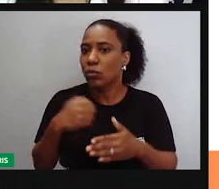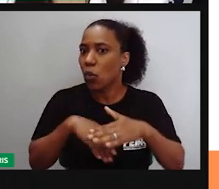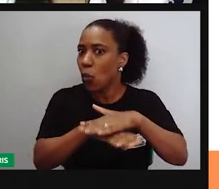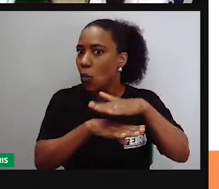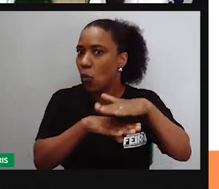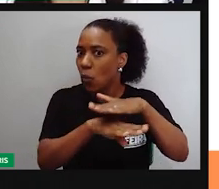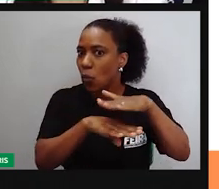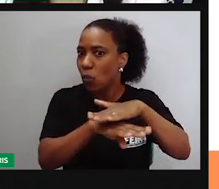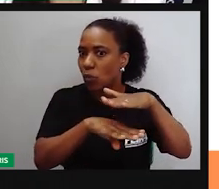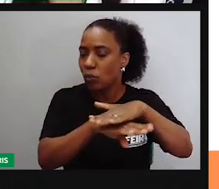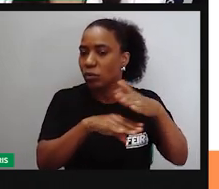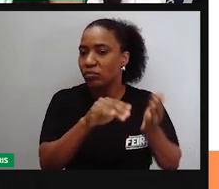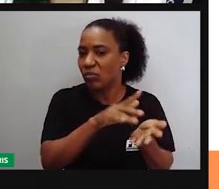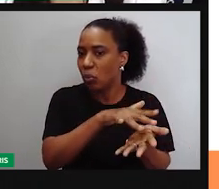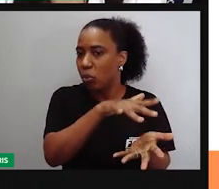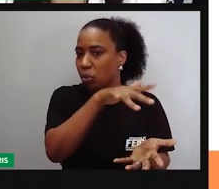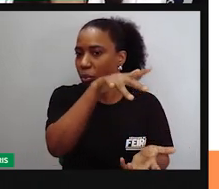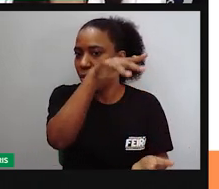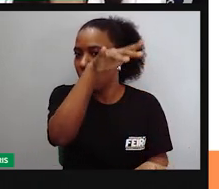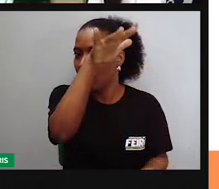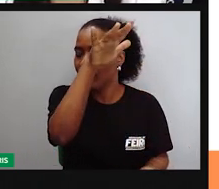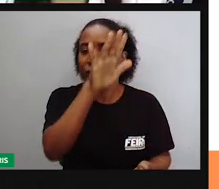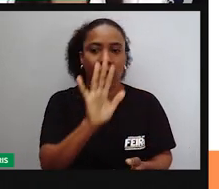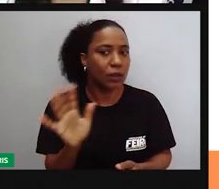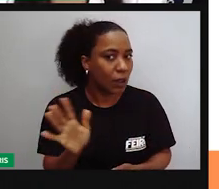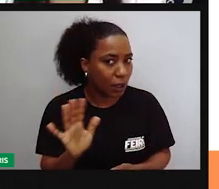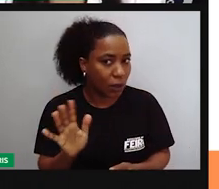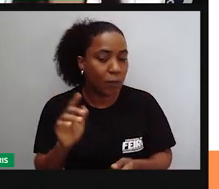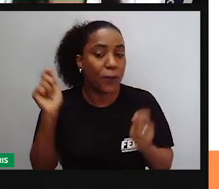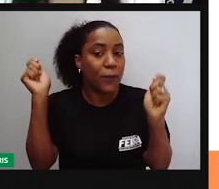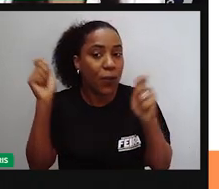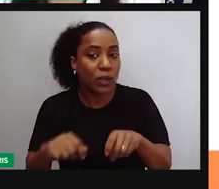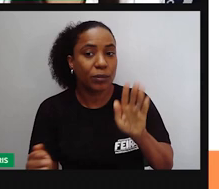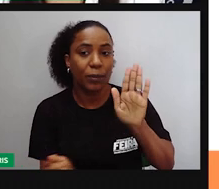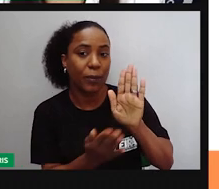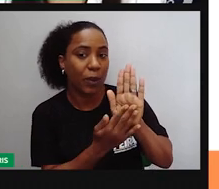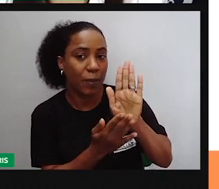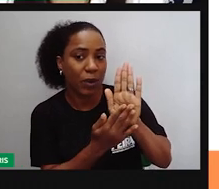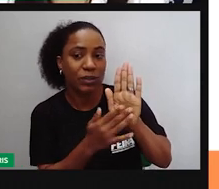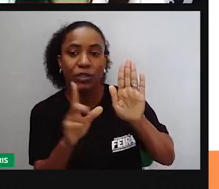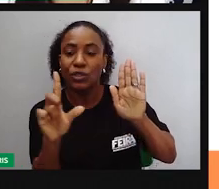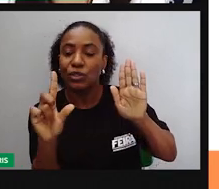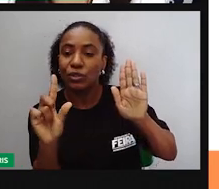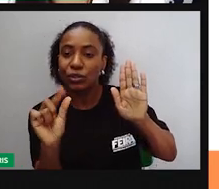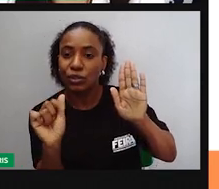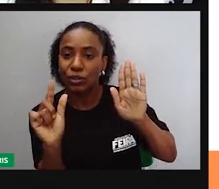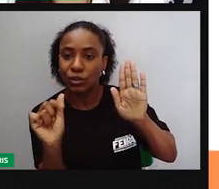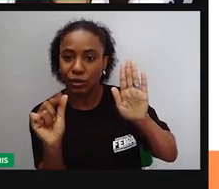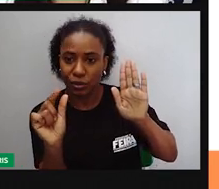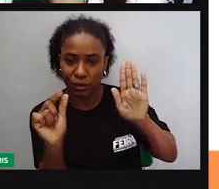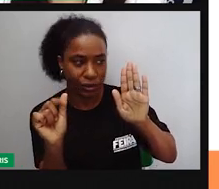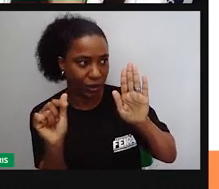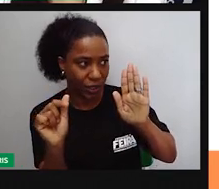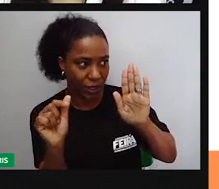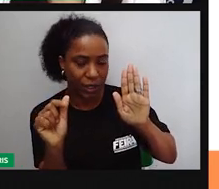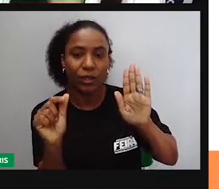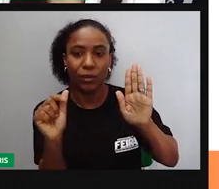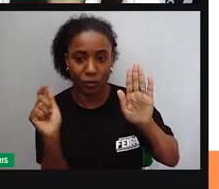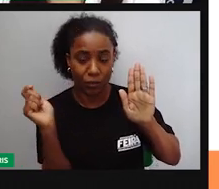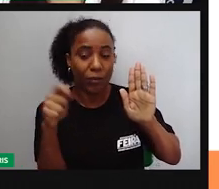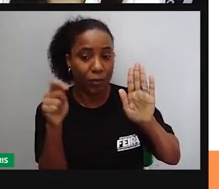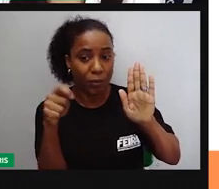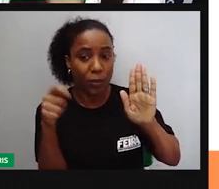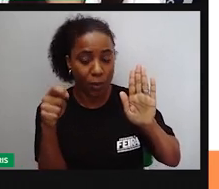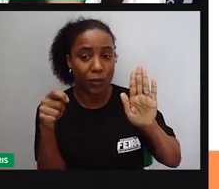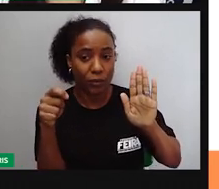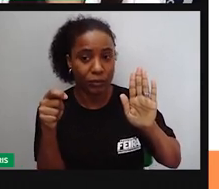né? Elaborar ações, propostas com arrecadação de dinheiro. Mas não para acumular bens, né? Mas para